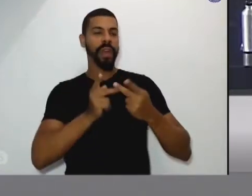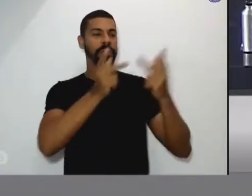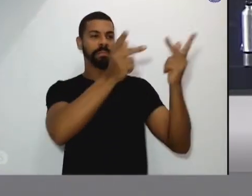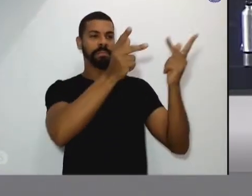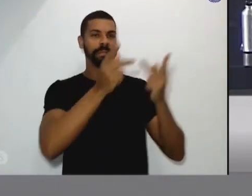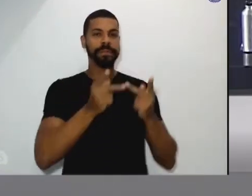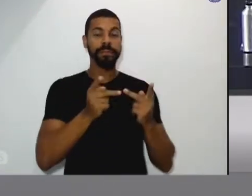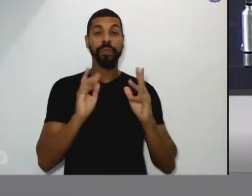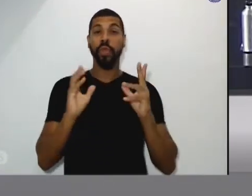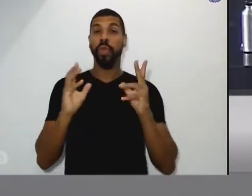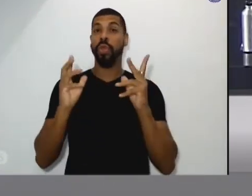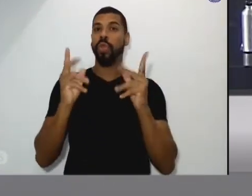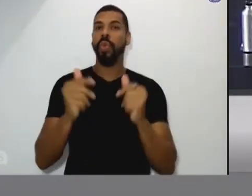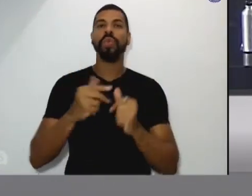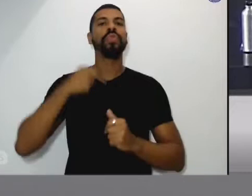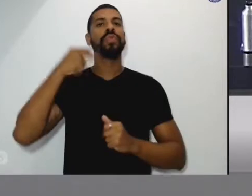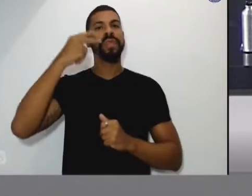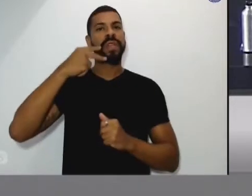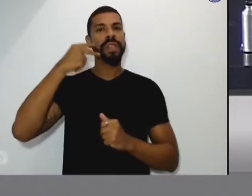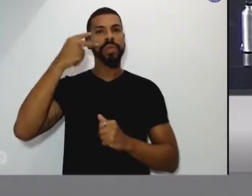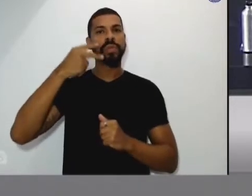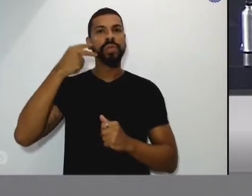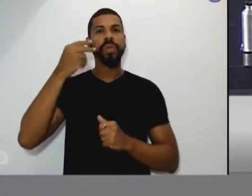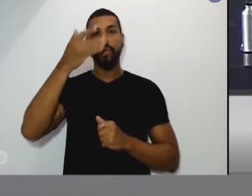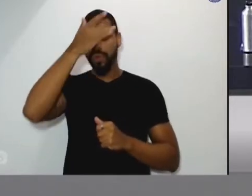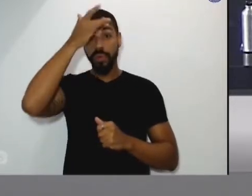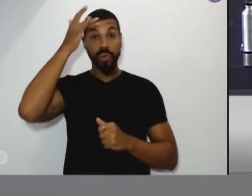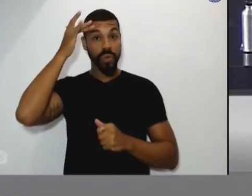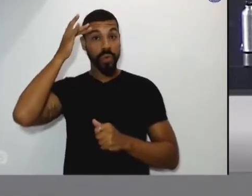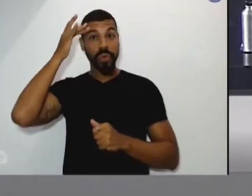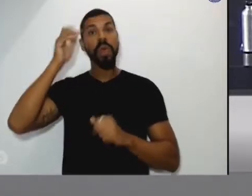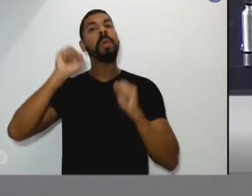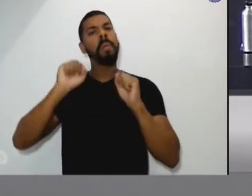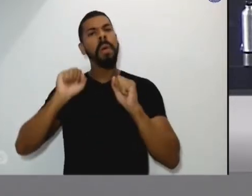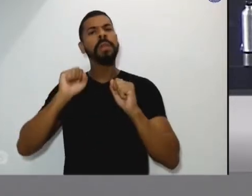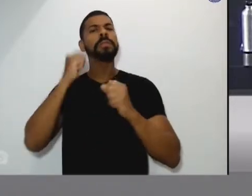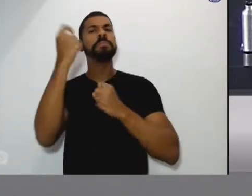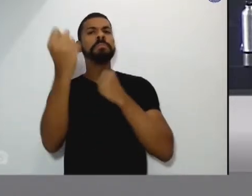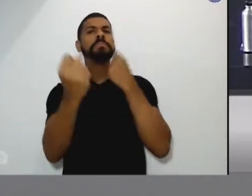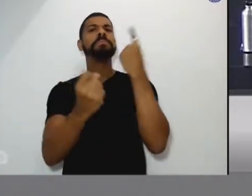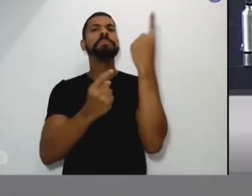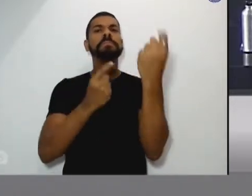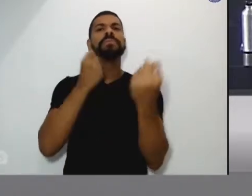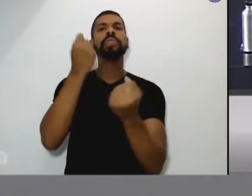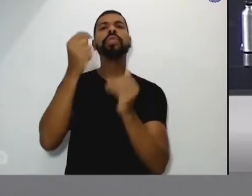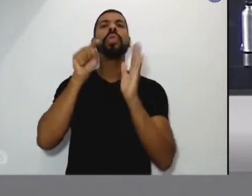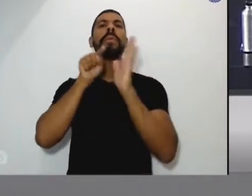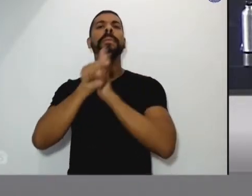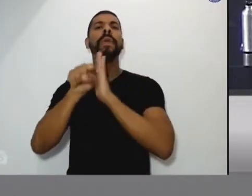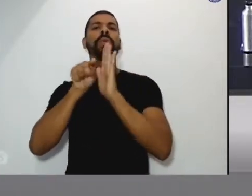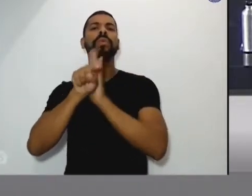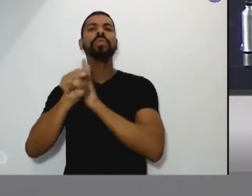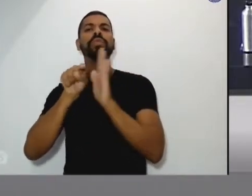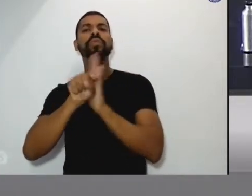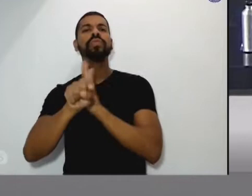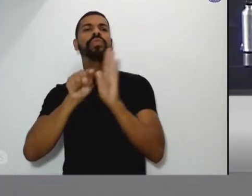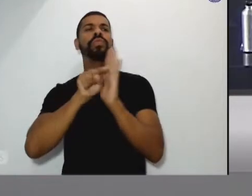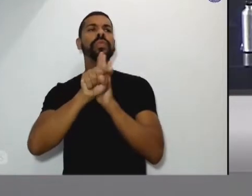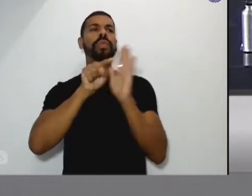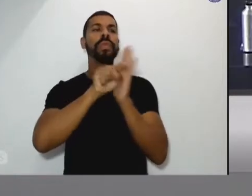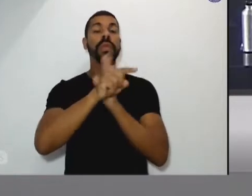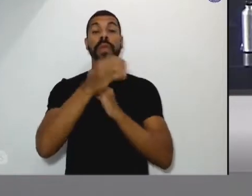os vereadores, quanto ao público, poderão alternadamente formular as questões e emitir opinião.